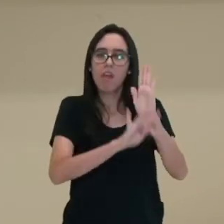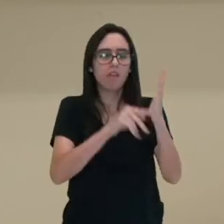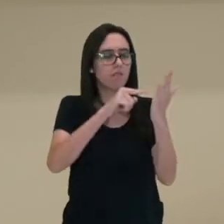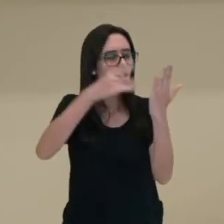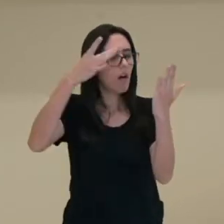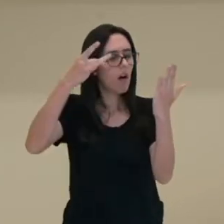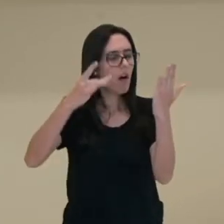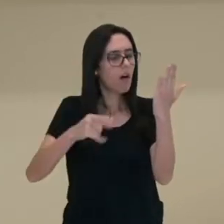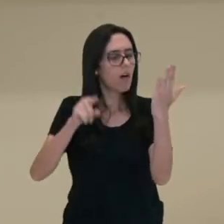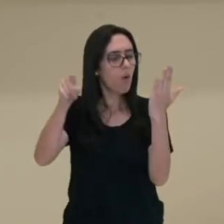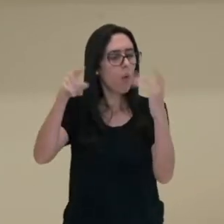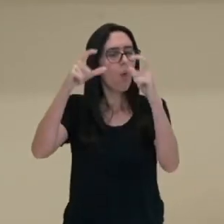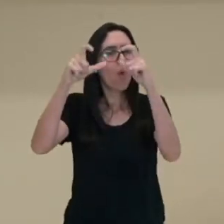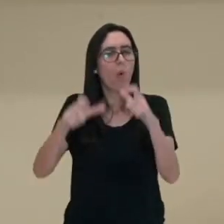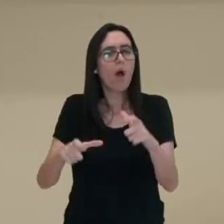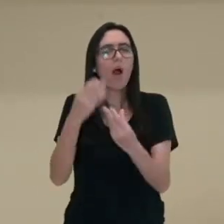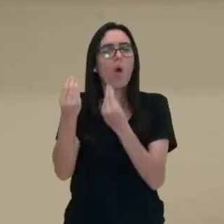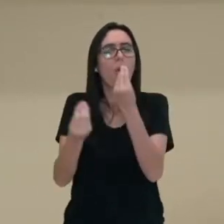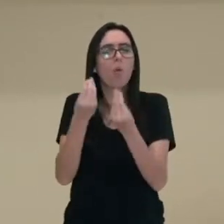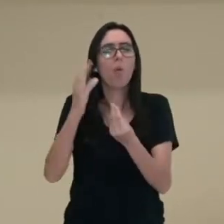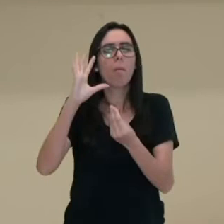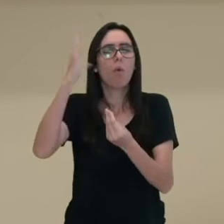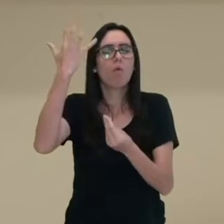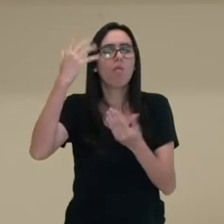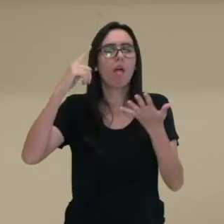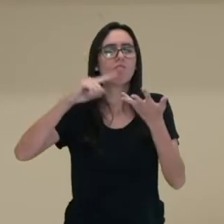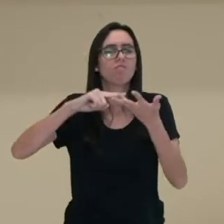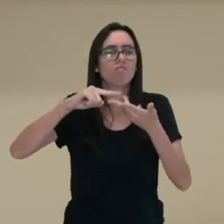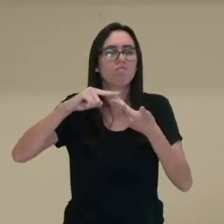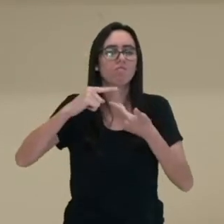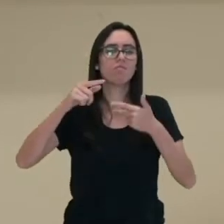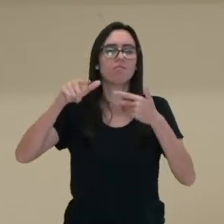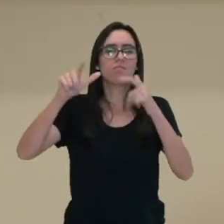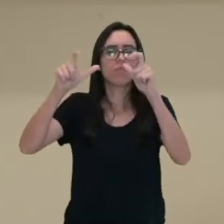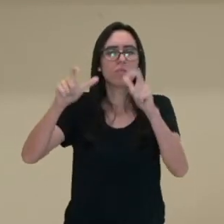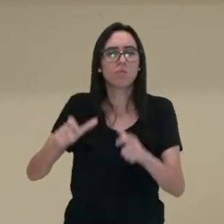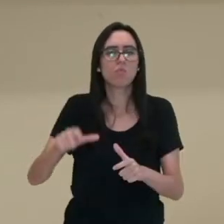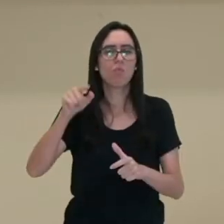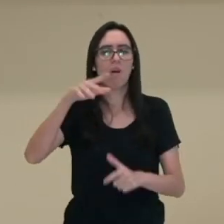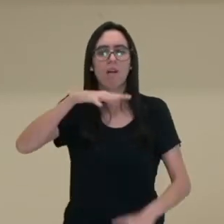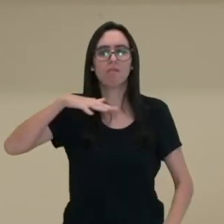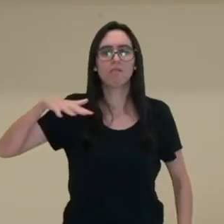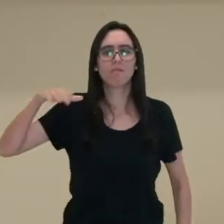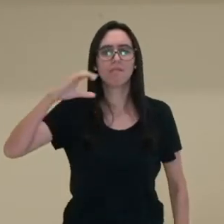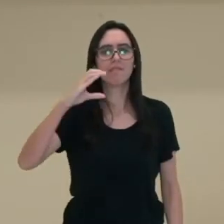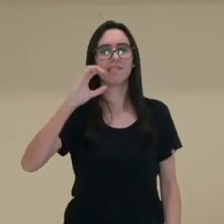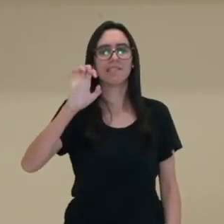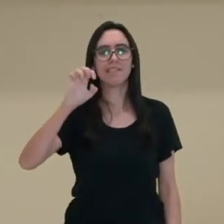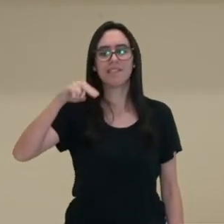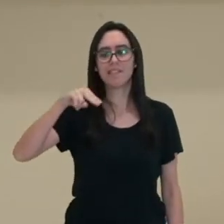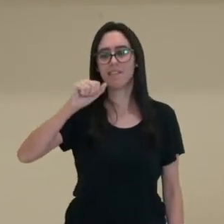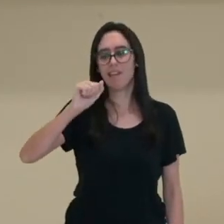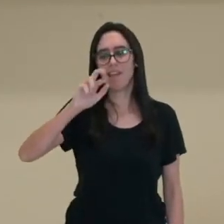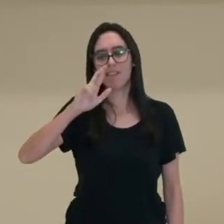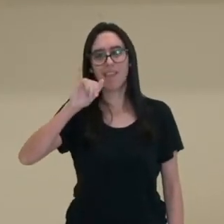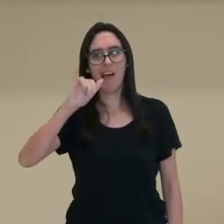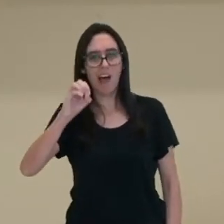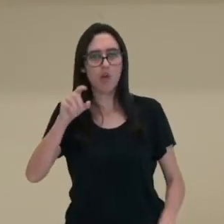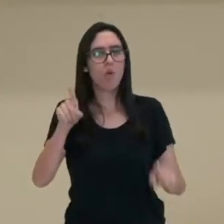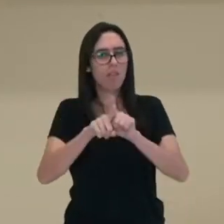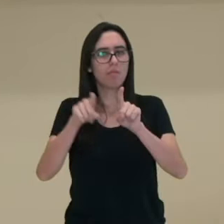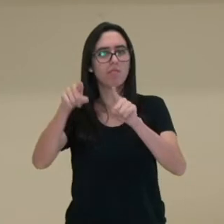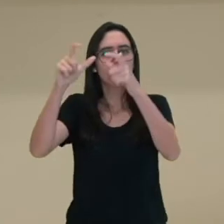o cenário onde os fatos acontecem, né? Então o espaço, o cenário, ambiente são ali outros elementos que